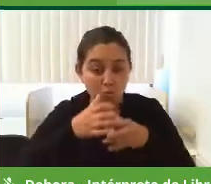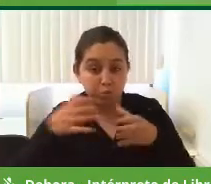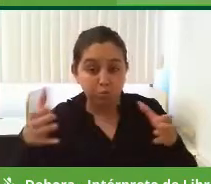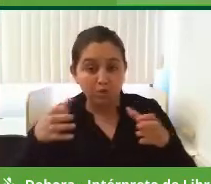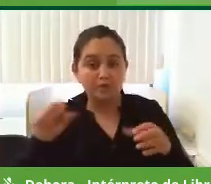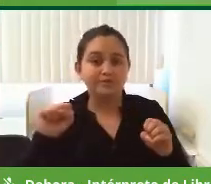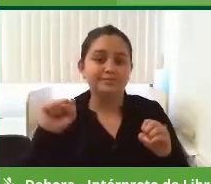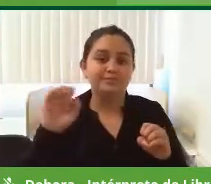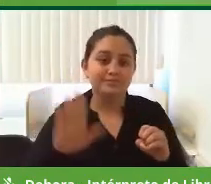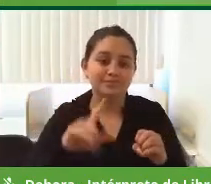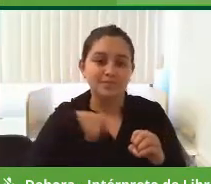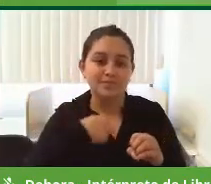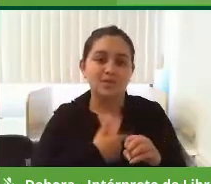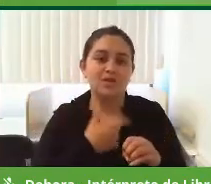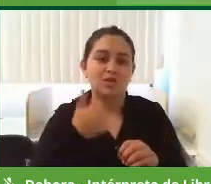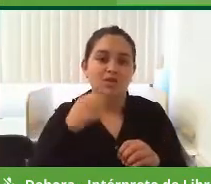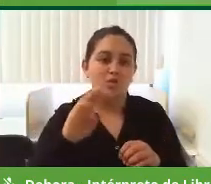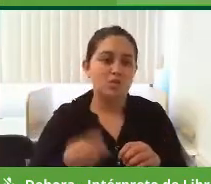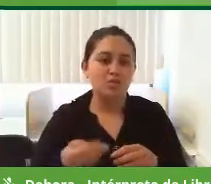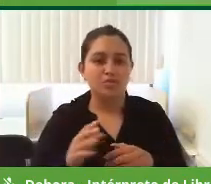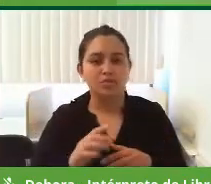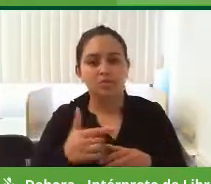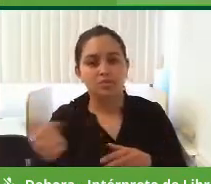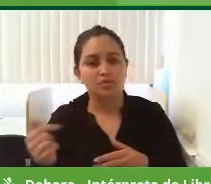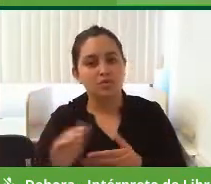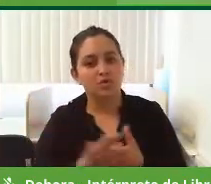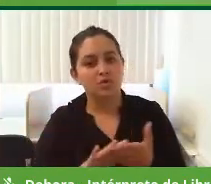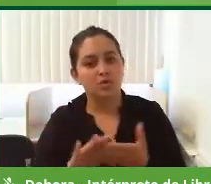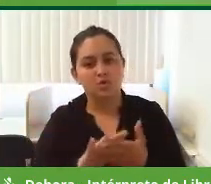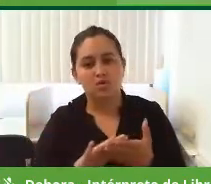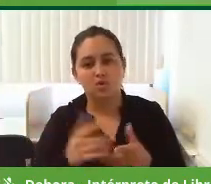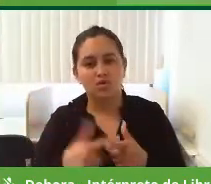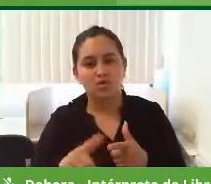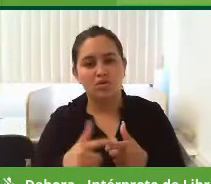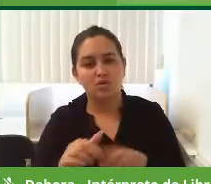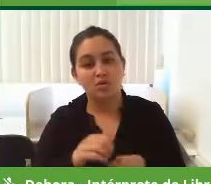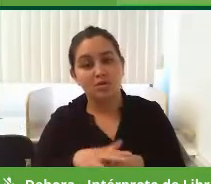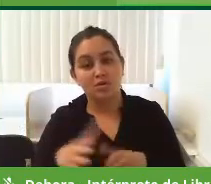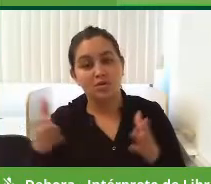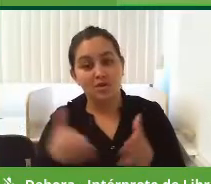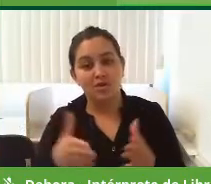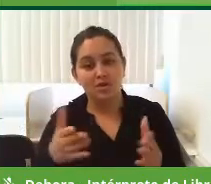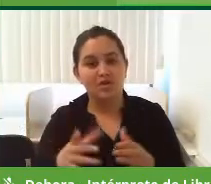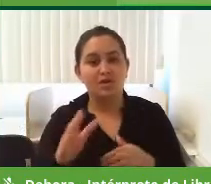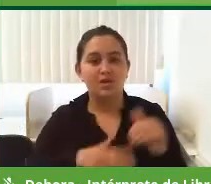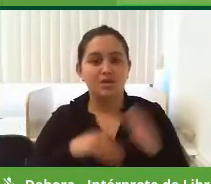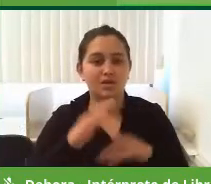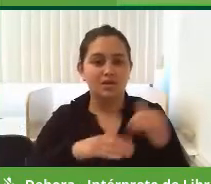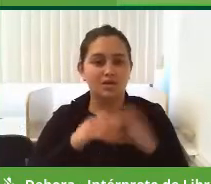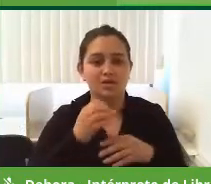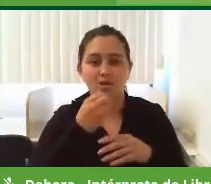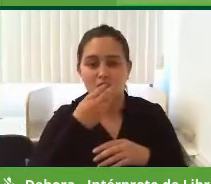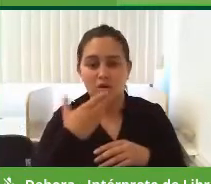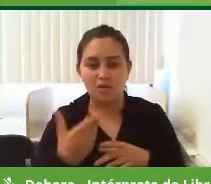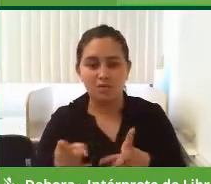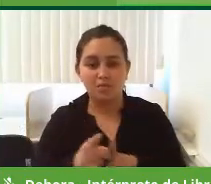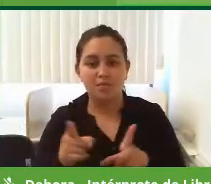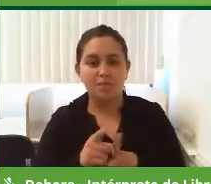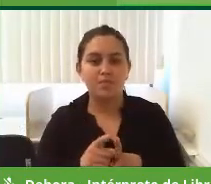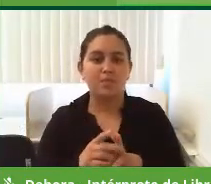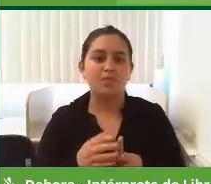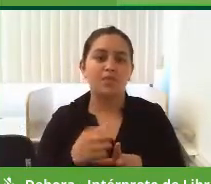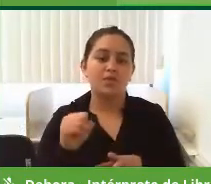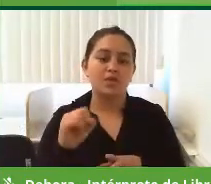São Bento, uma obra de um milhão de reais não é uma grande coisa não, mas já dado nós fazer um posto de saúde muito bom para vocês da